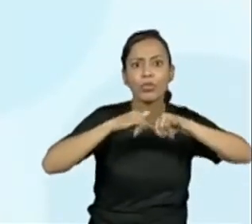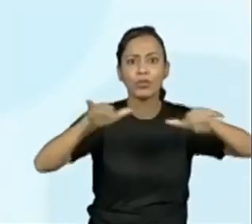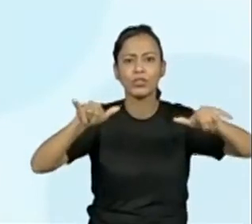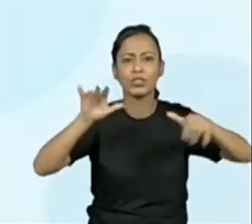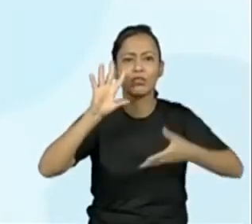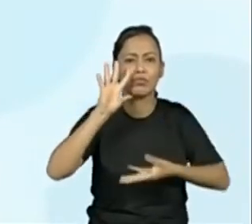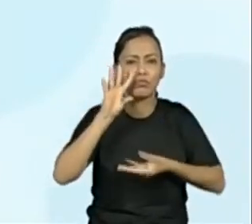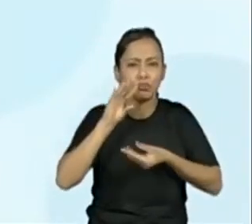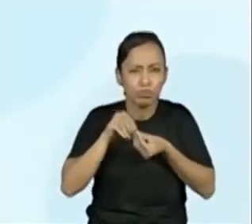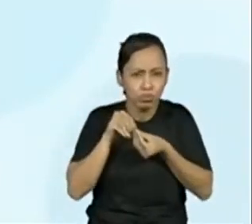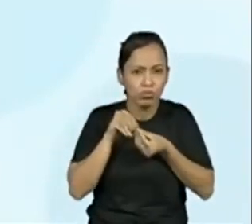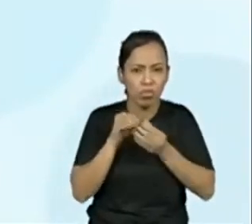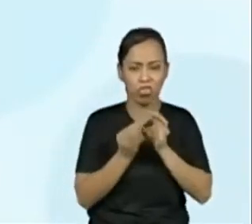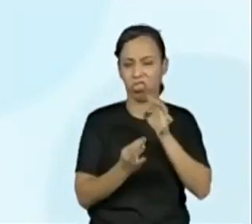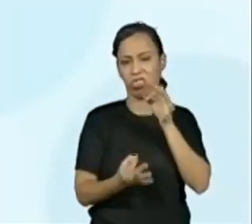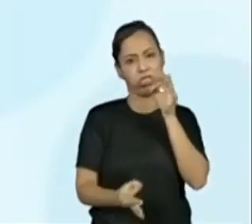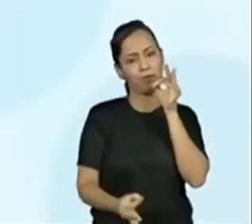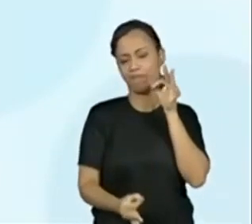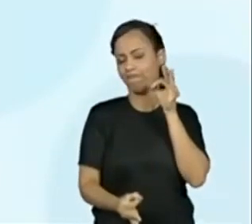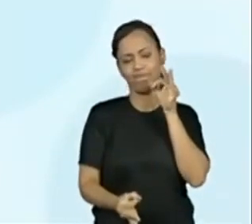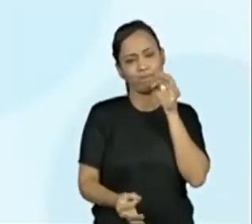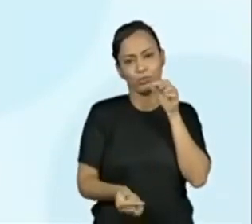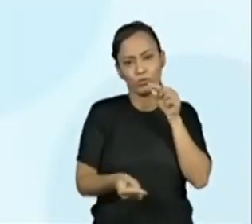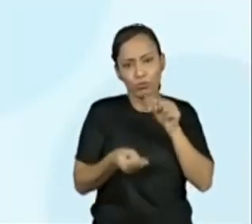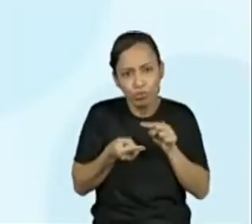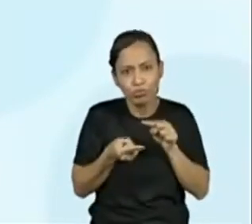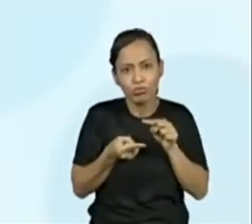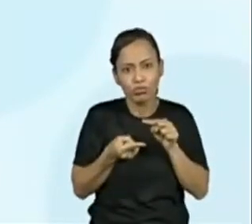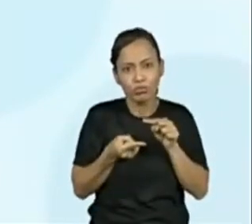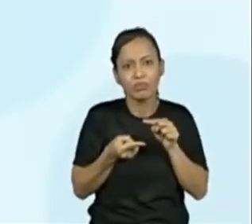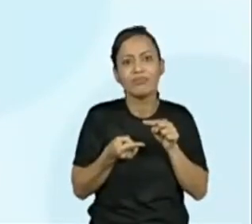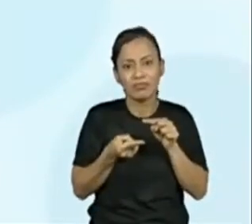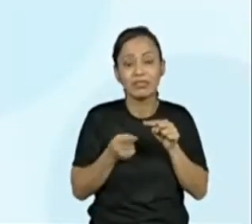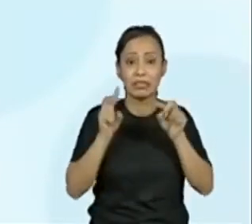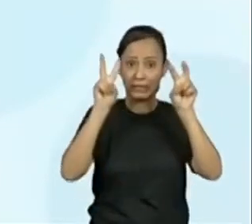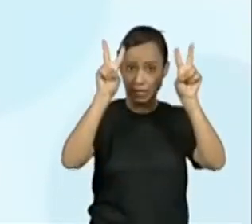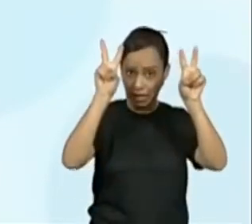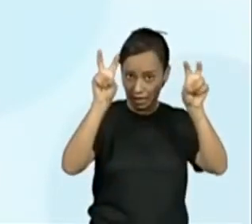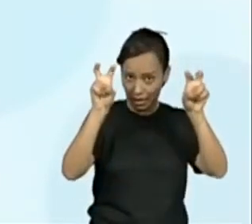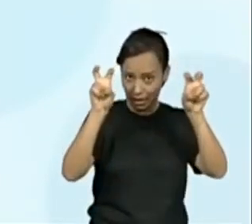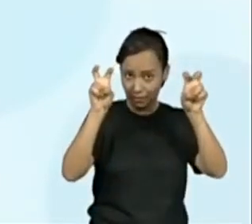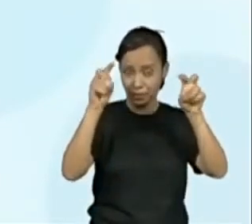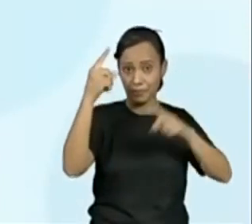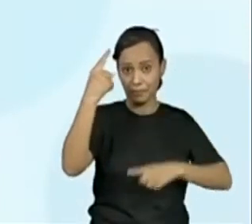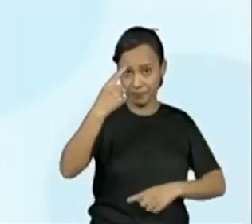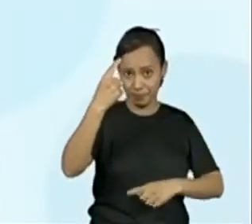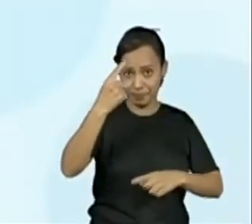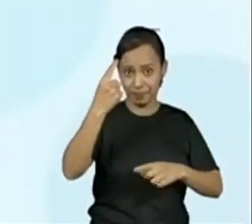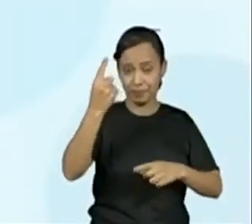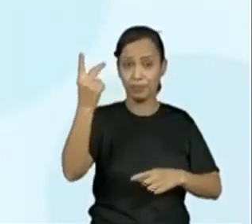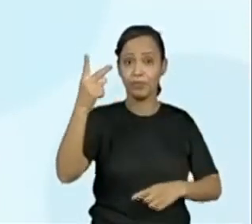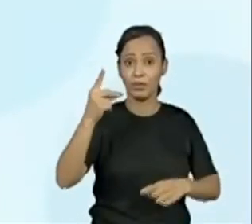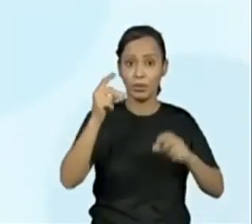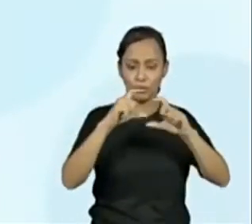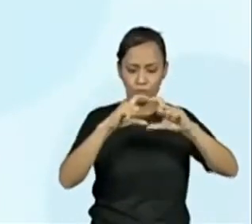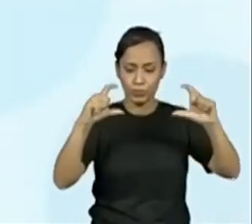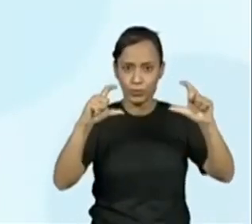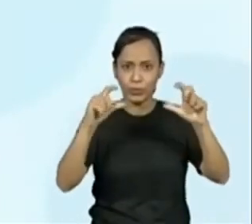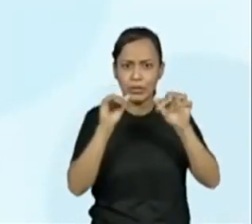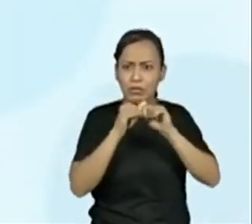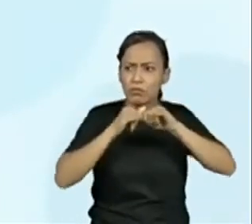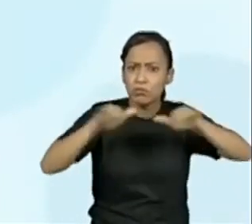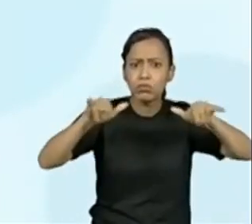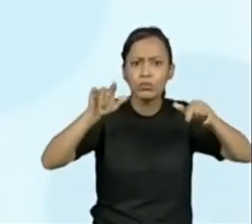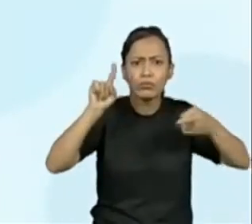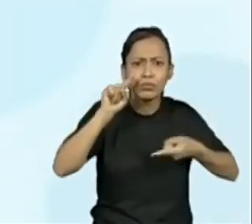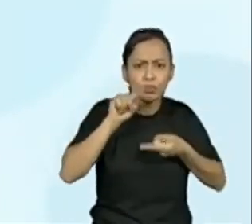mesmo assim não revela tudo sobre o texto. Ele, aqui nesse olho dessa notícia, fala que, aí antecipa aqui